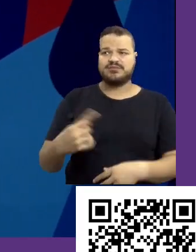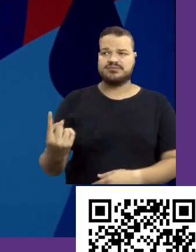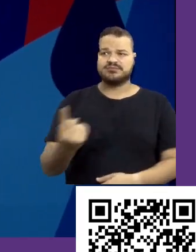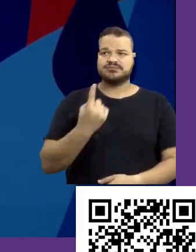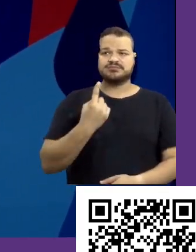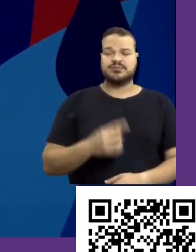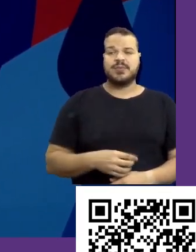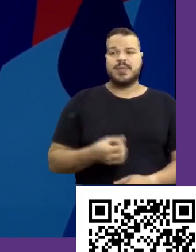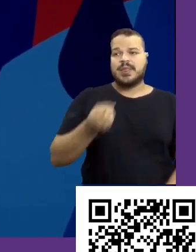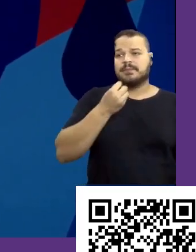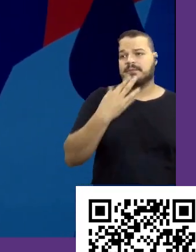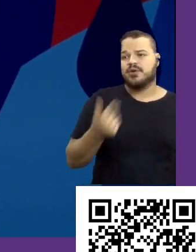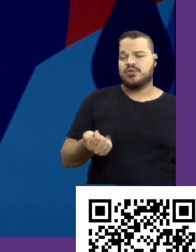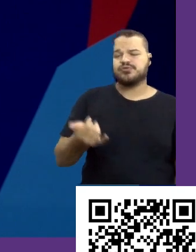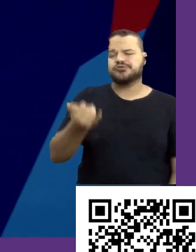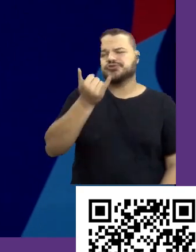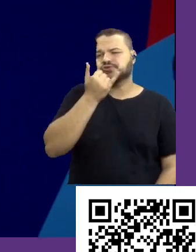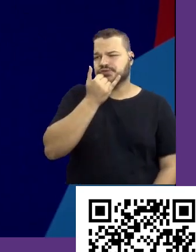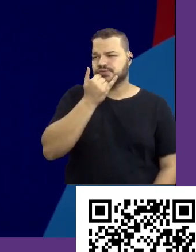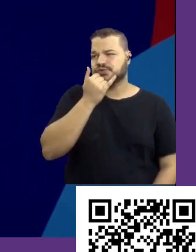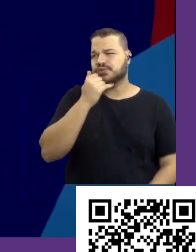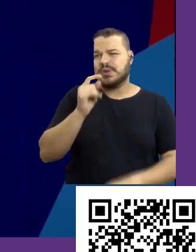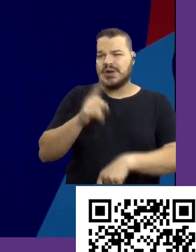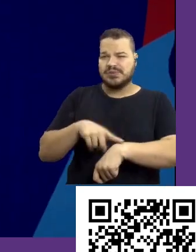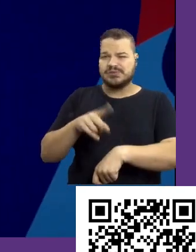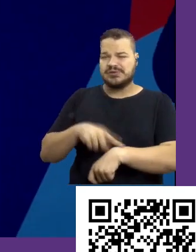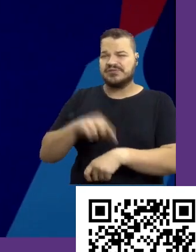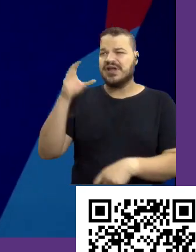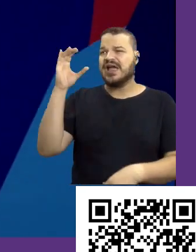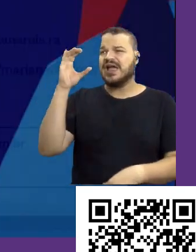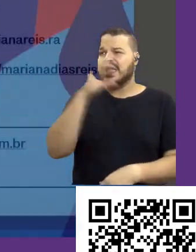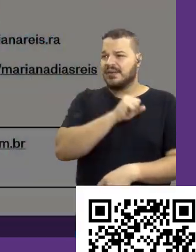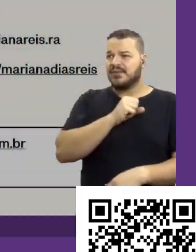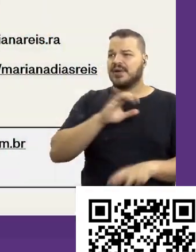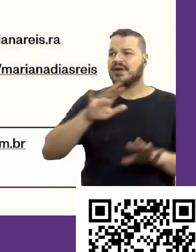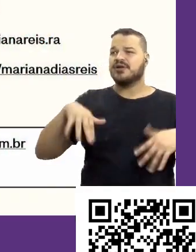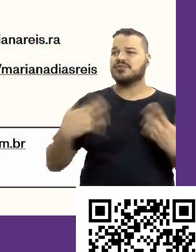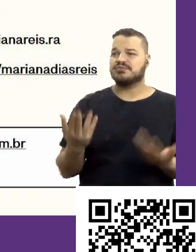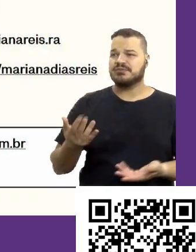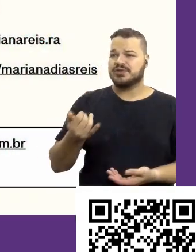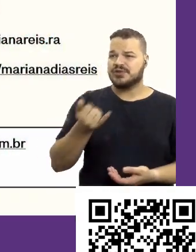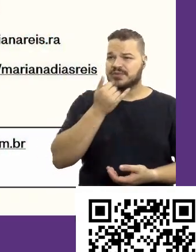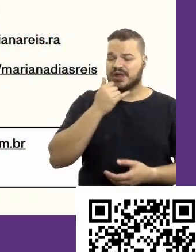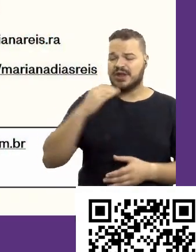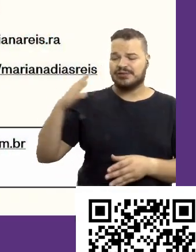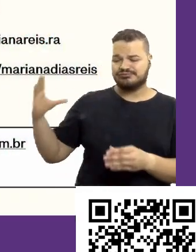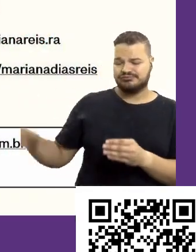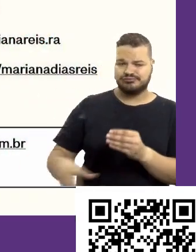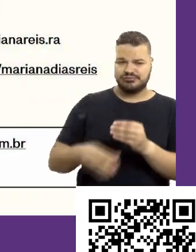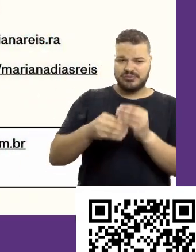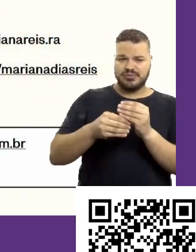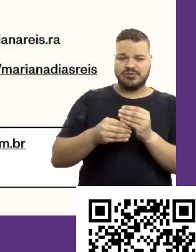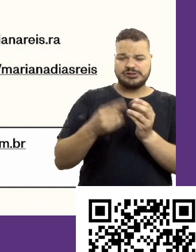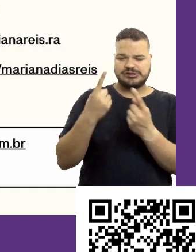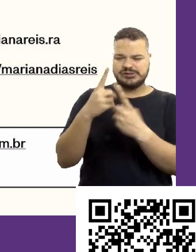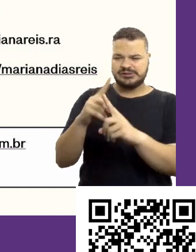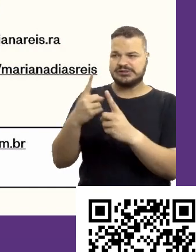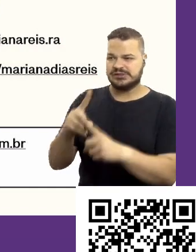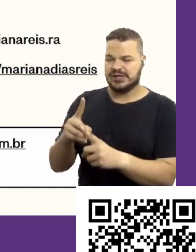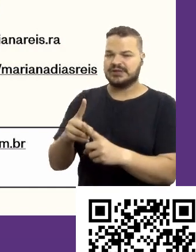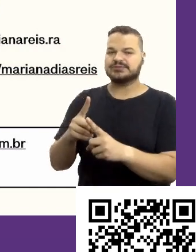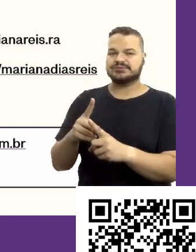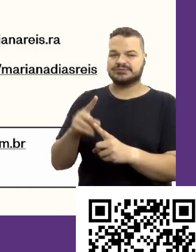seu. Bom, desculpa, o tempo foi rápido, mas espero que nesse tempo eu tenha agregado, tenha provocado vocês.